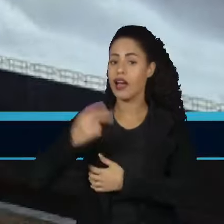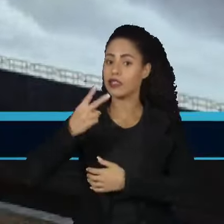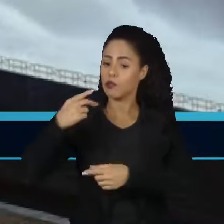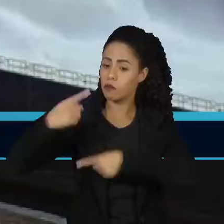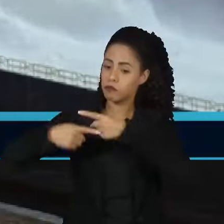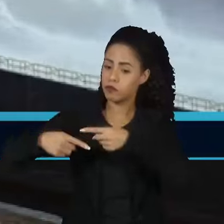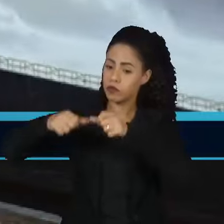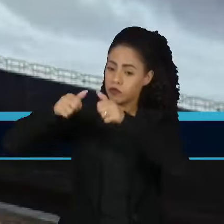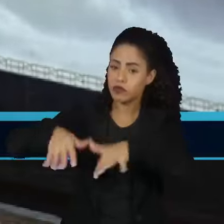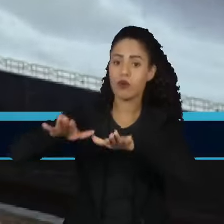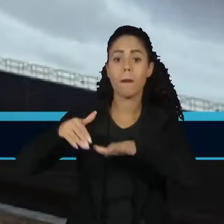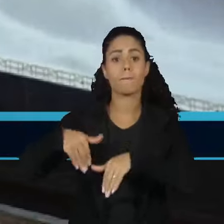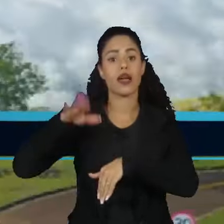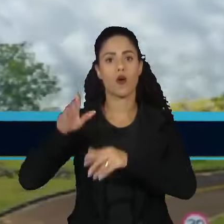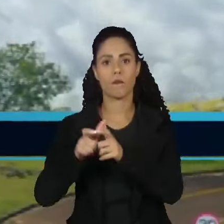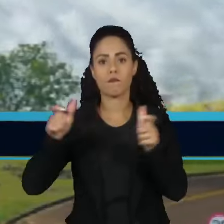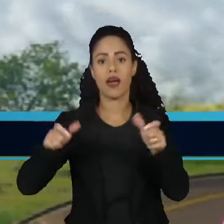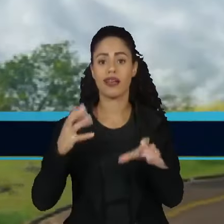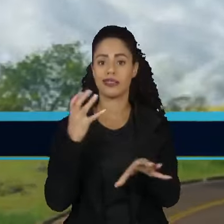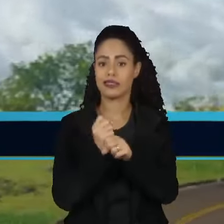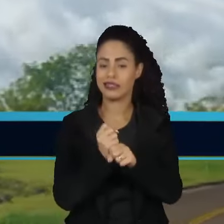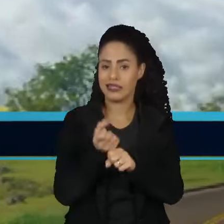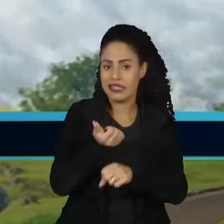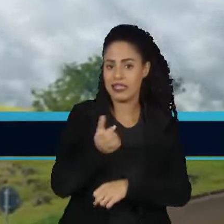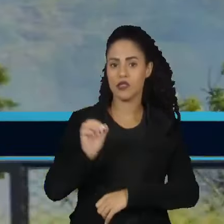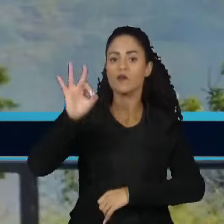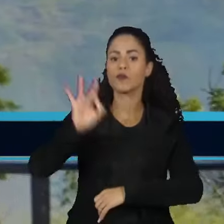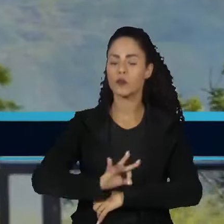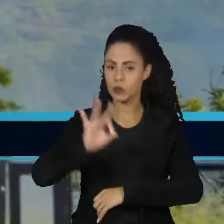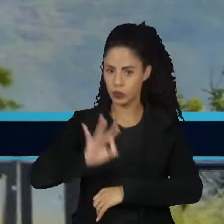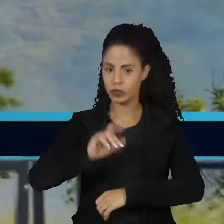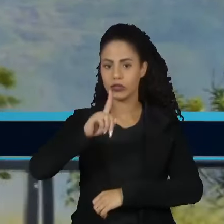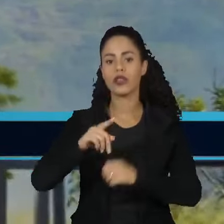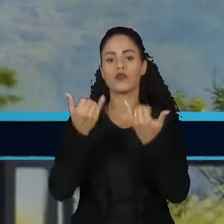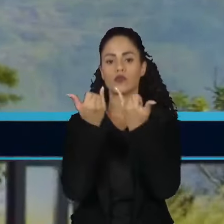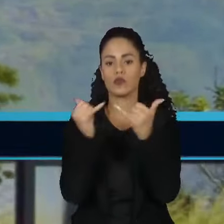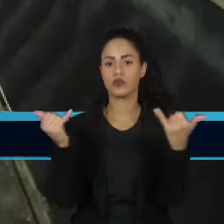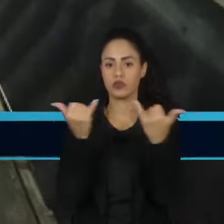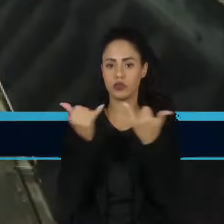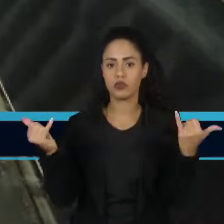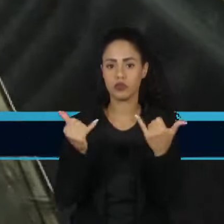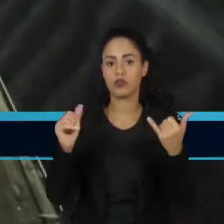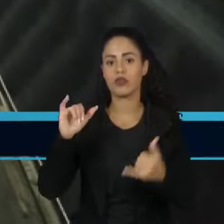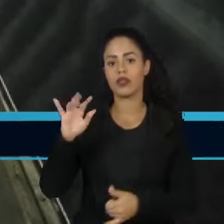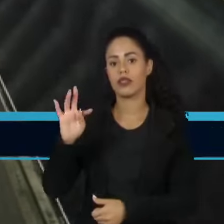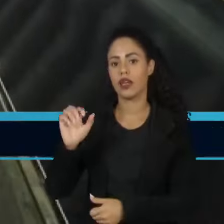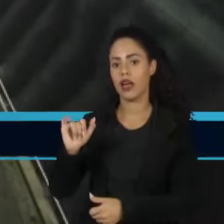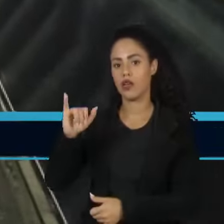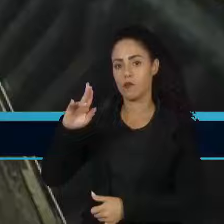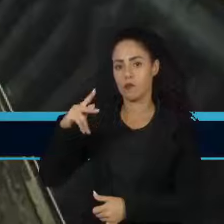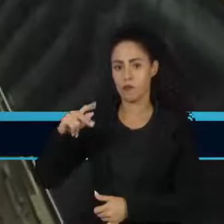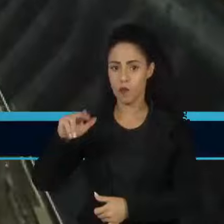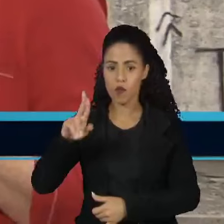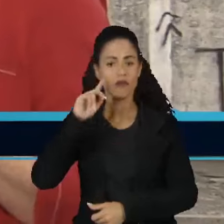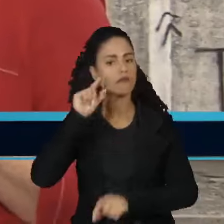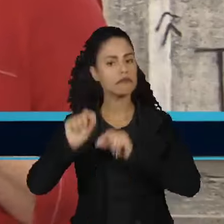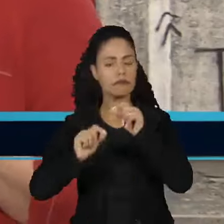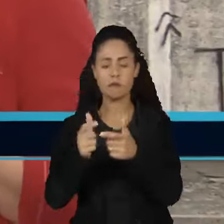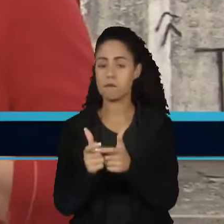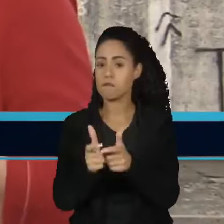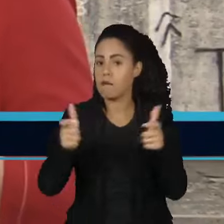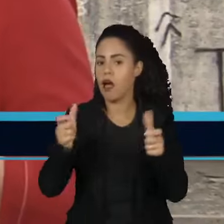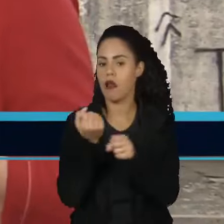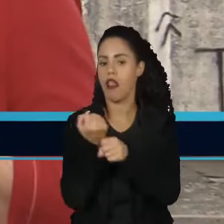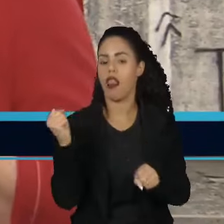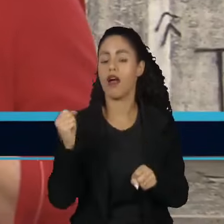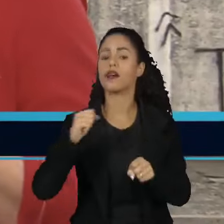do Brasil. E somaram 60% do fornecimento de Itaipu, a maior do país. A